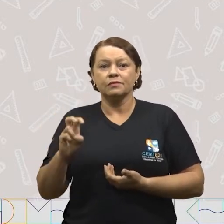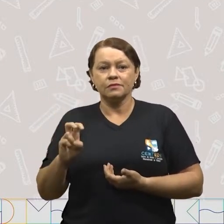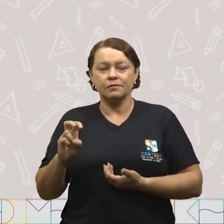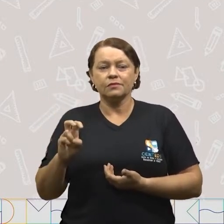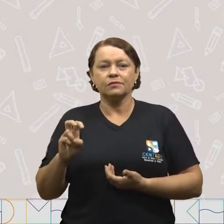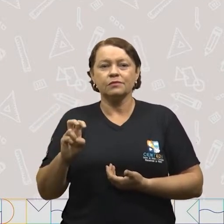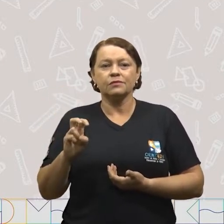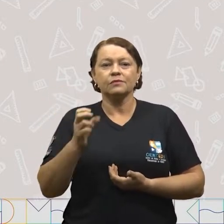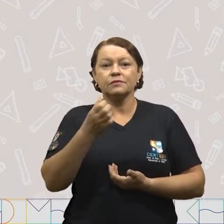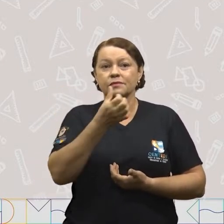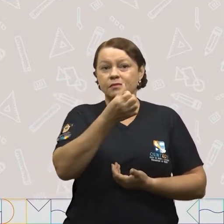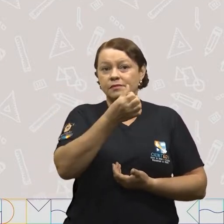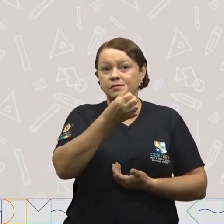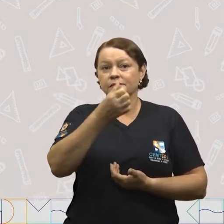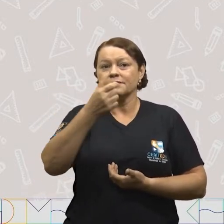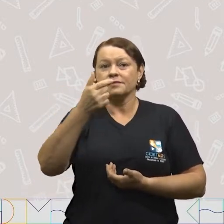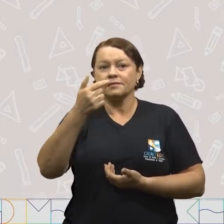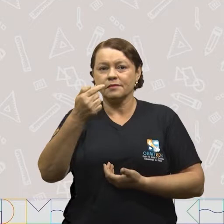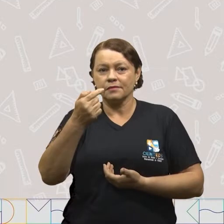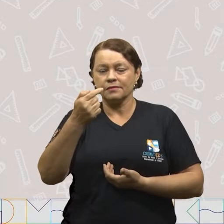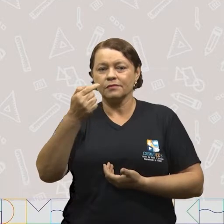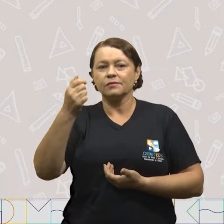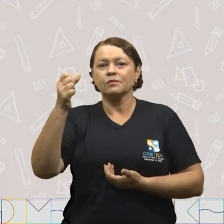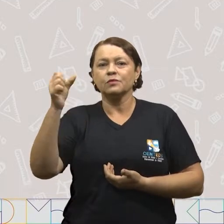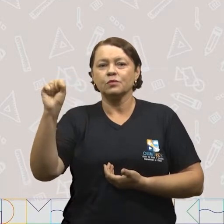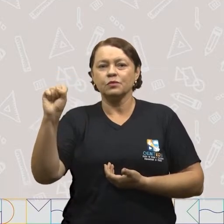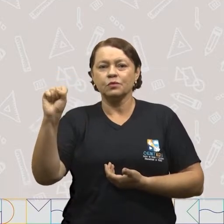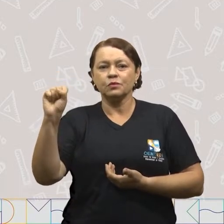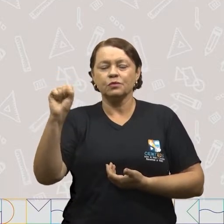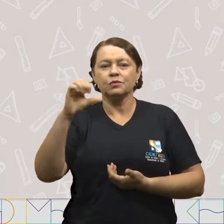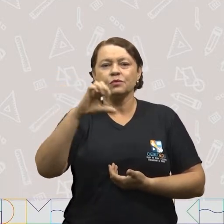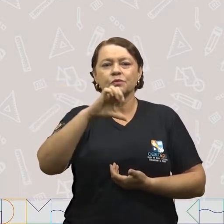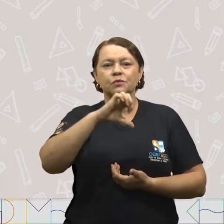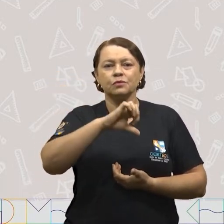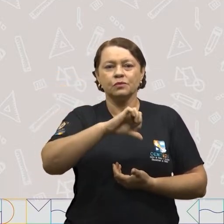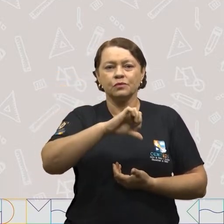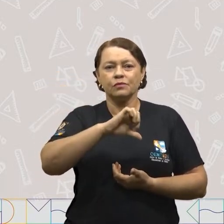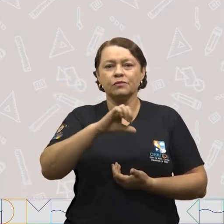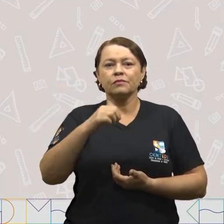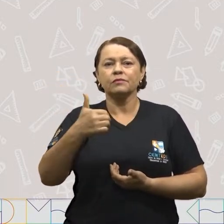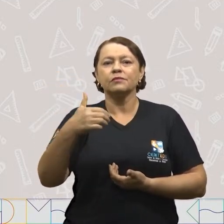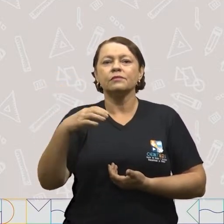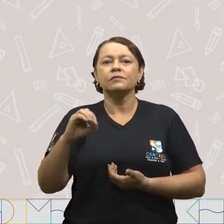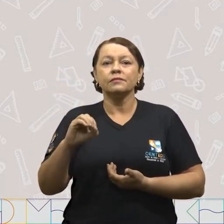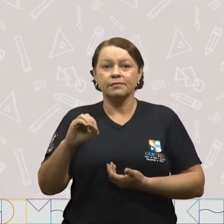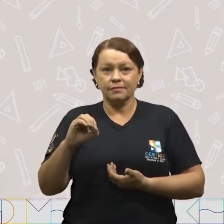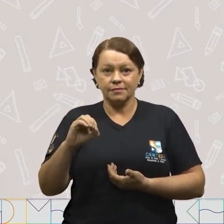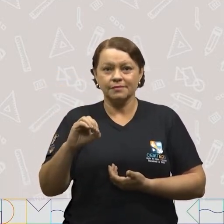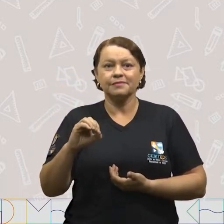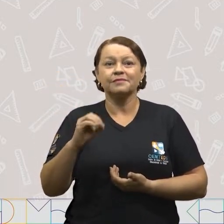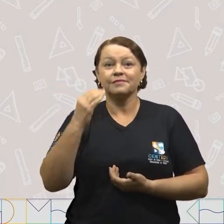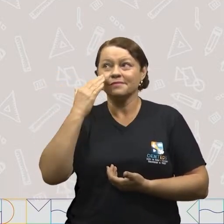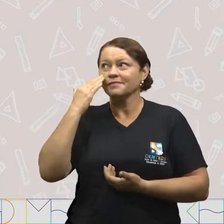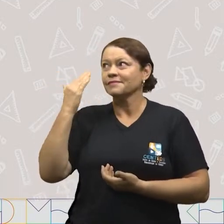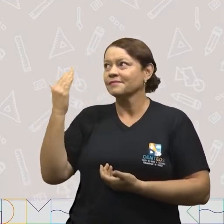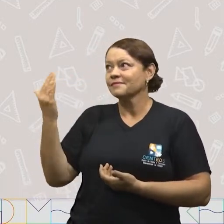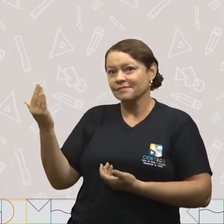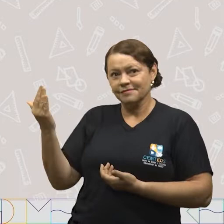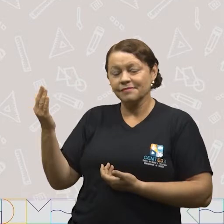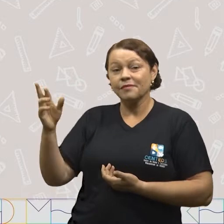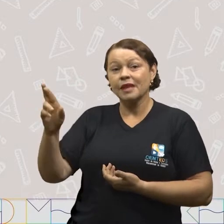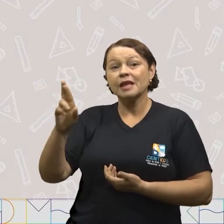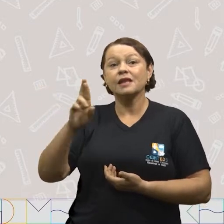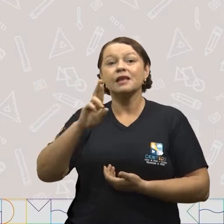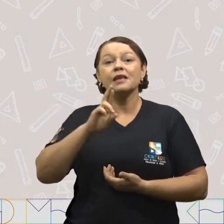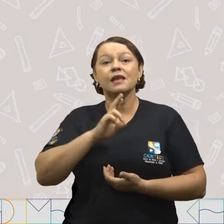quatro, cinco, seis, sete, oito, nove, dez. E o